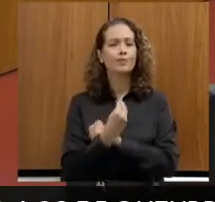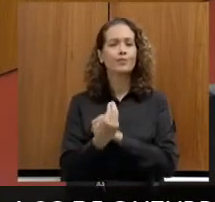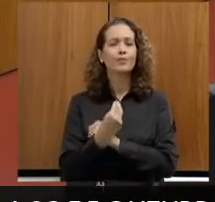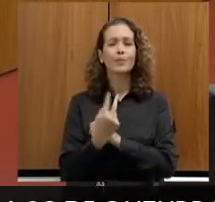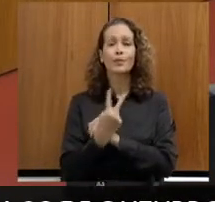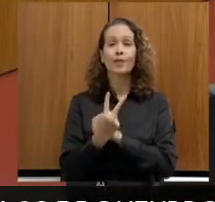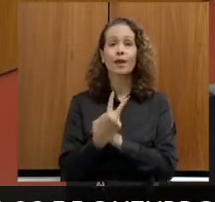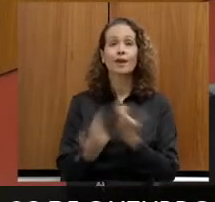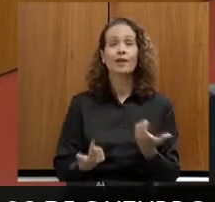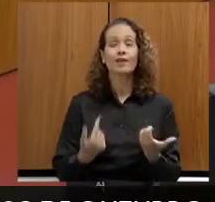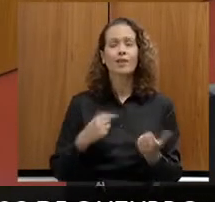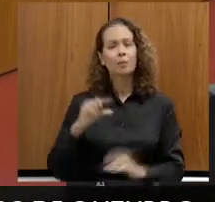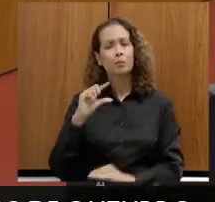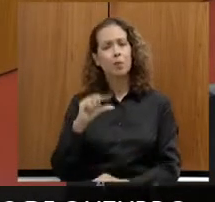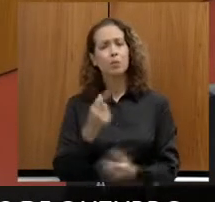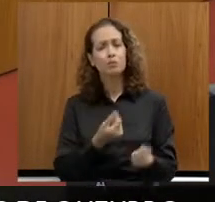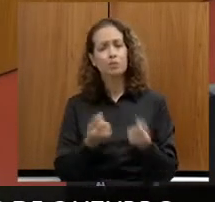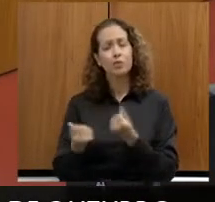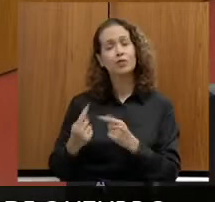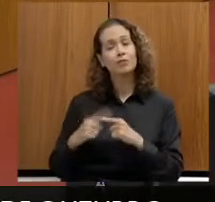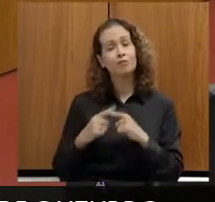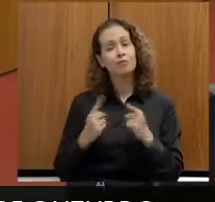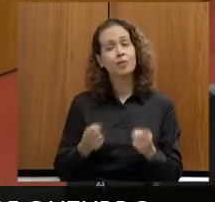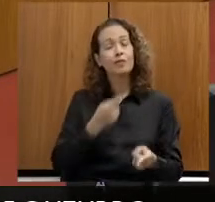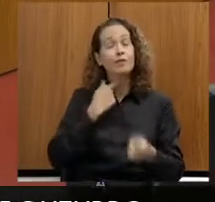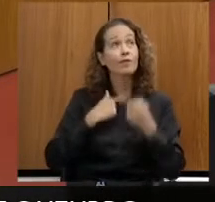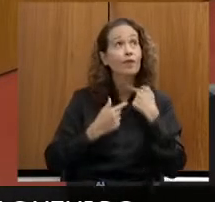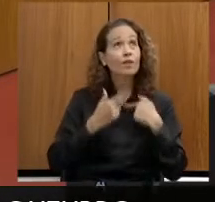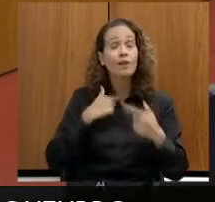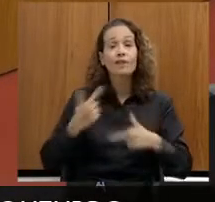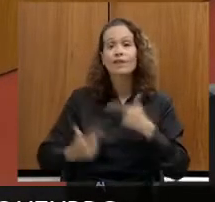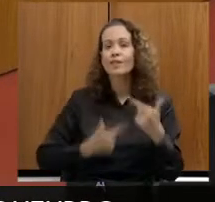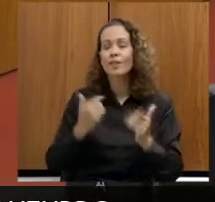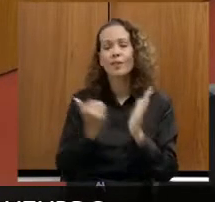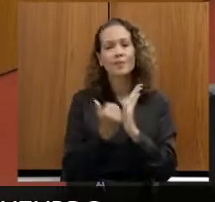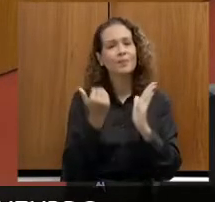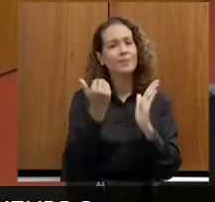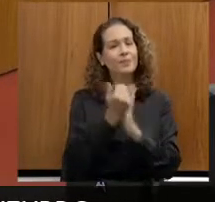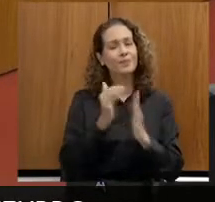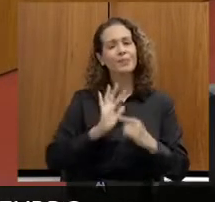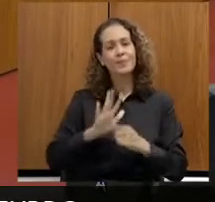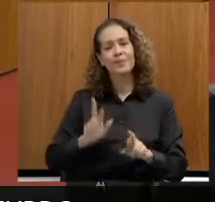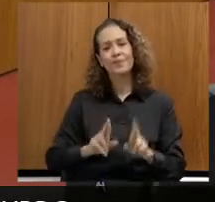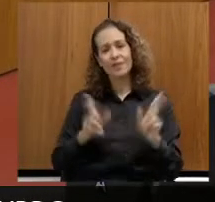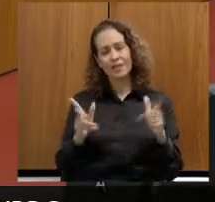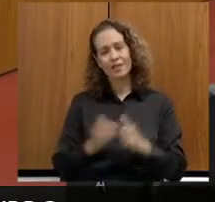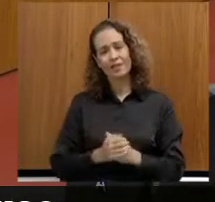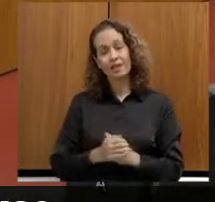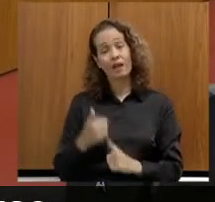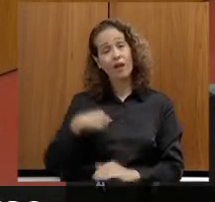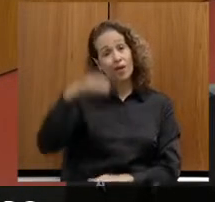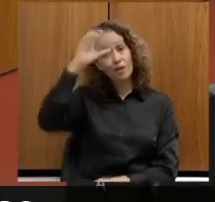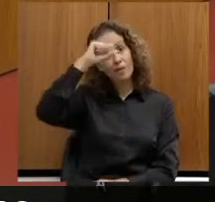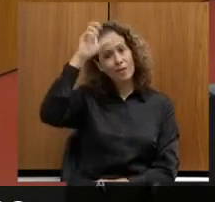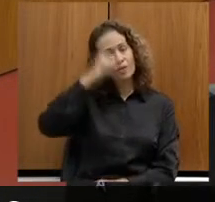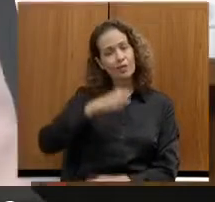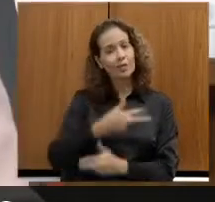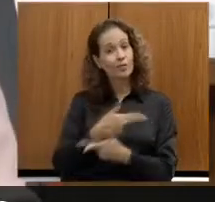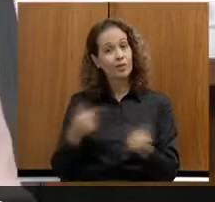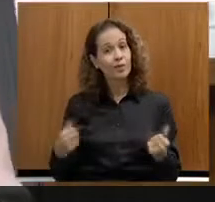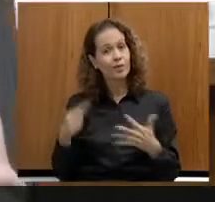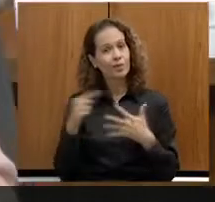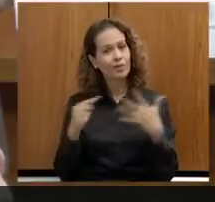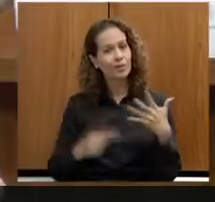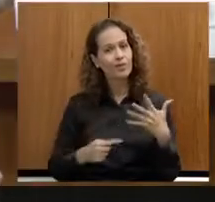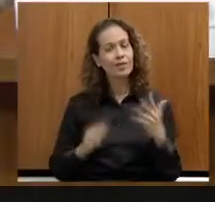de eu ter pouco dinheiro, gente tem muita vontade de trabalhar e de fazer diferente. E eu tenho aprendido algumas coisas nessa pandemia,